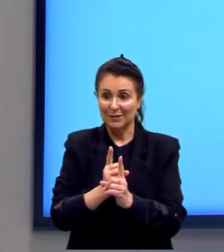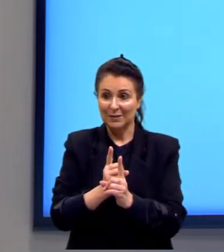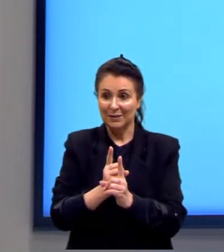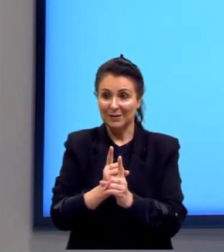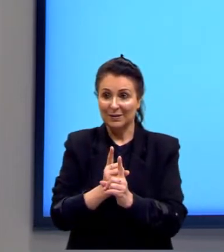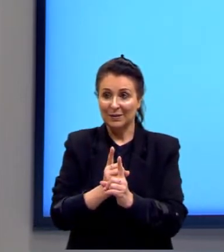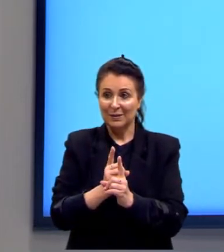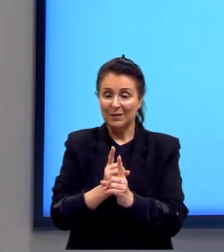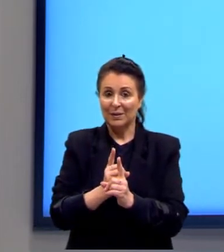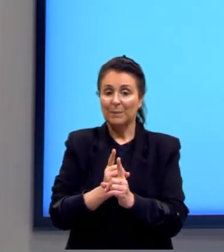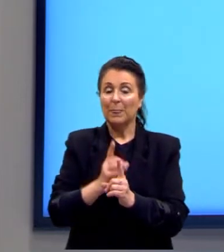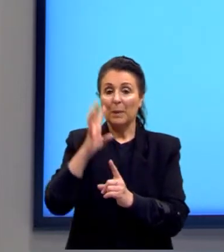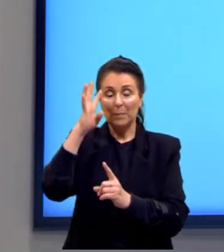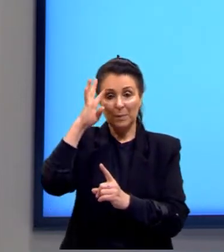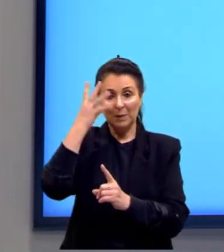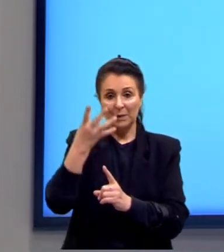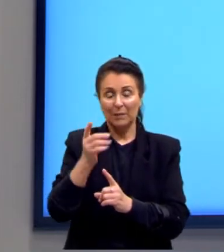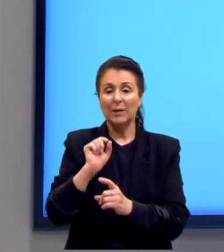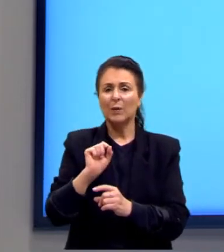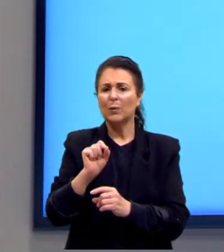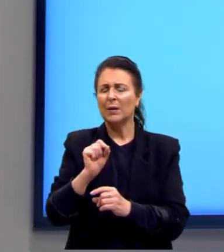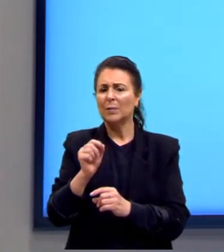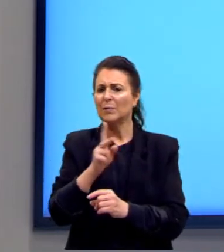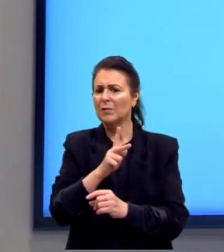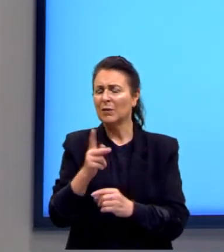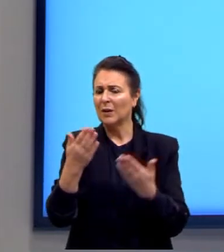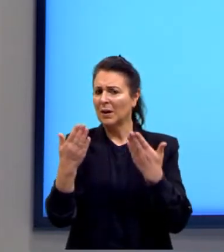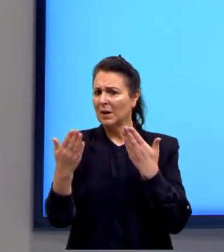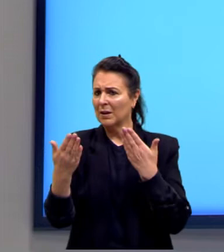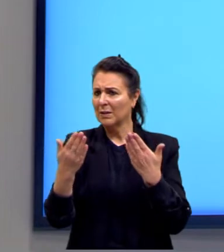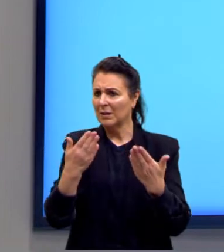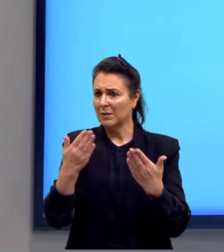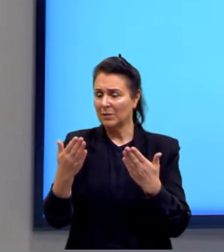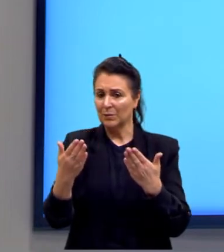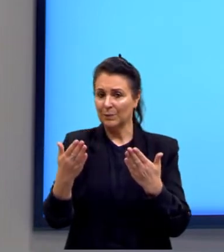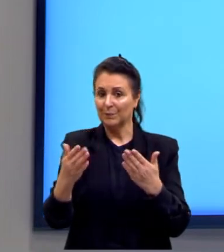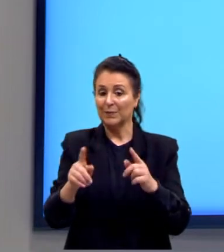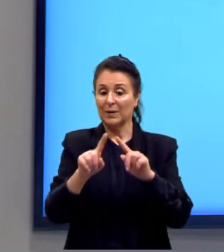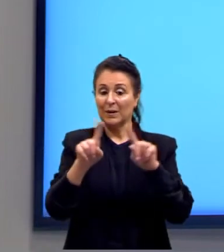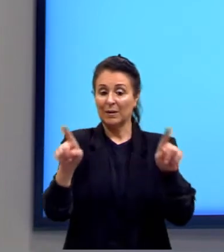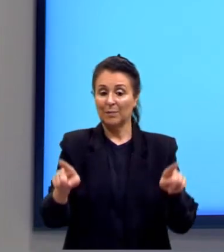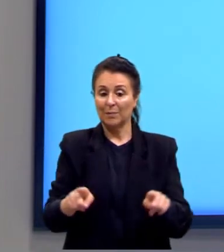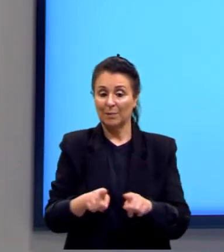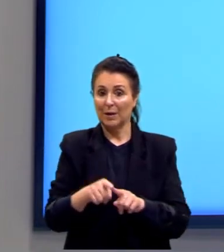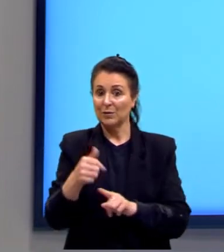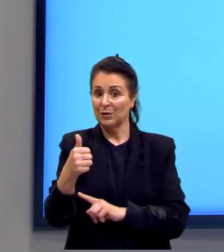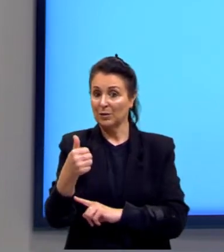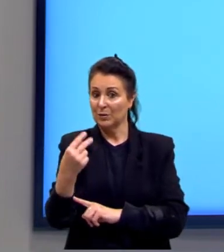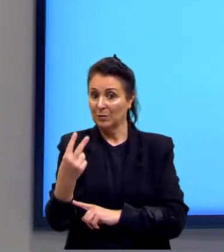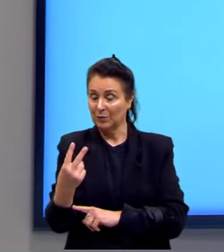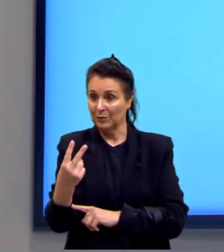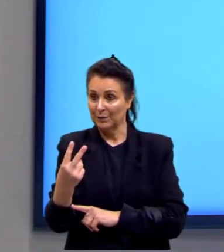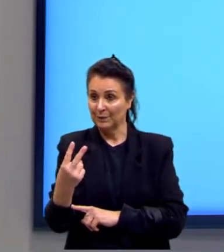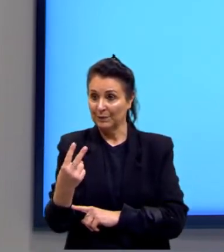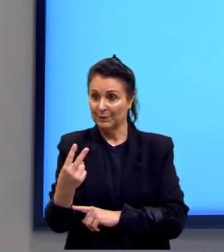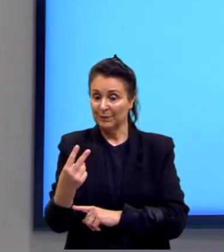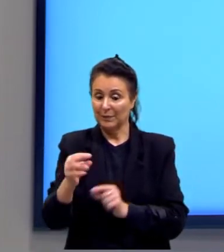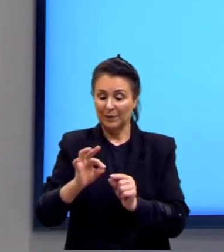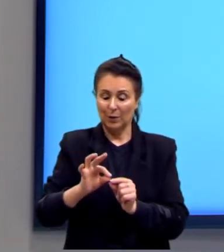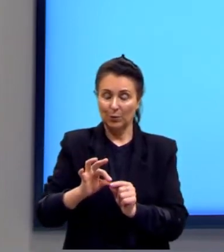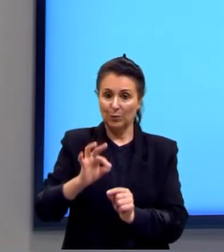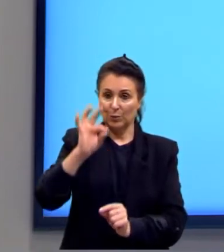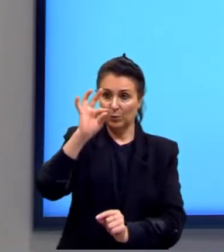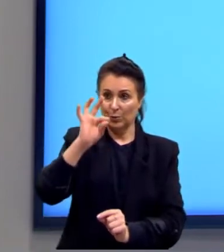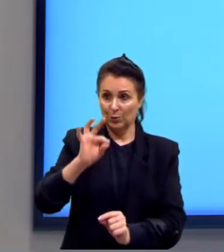Aqui, para resolver, o que eu analisei, tá? Que na figura 2, se nós traçarmos aqui a altura,